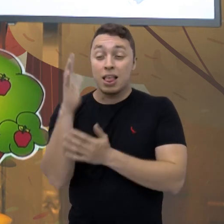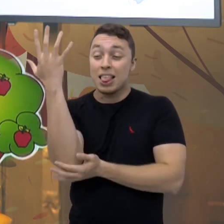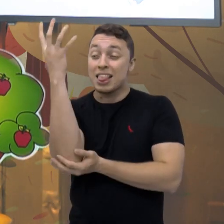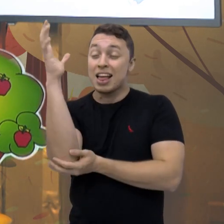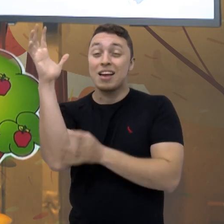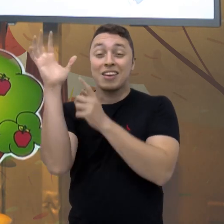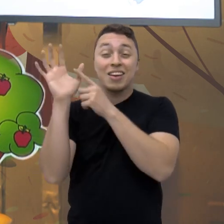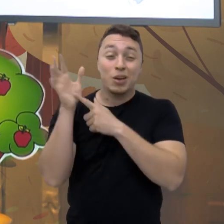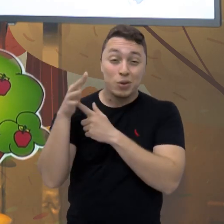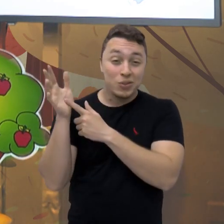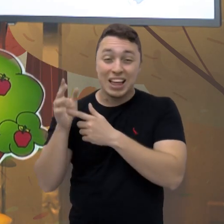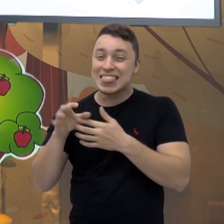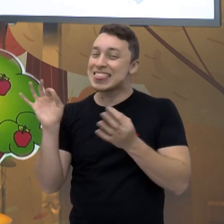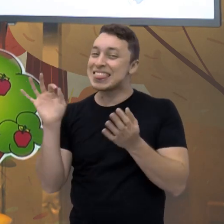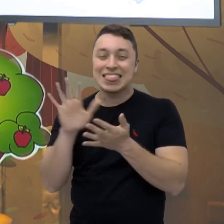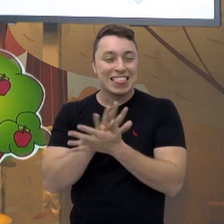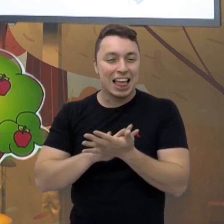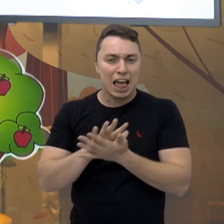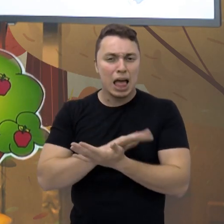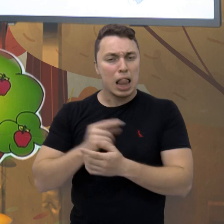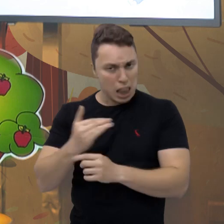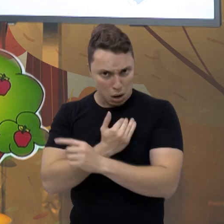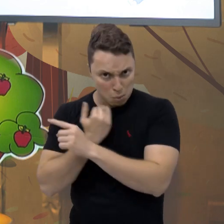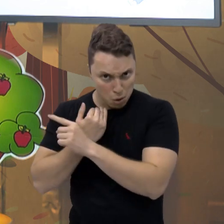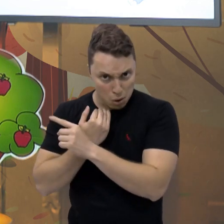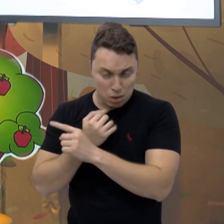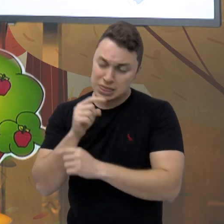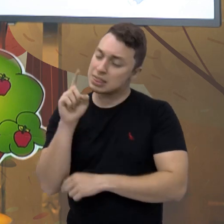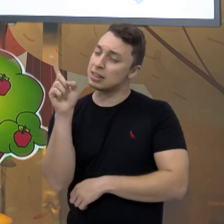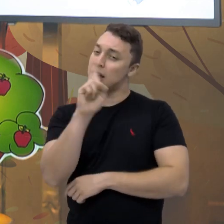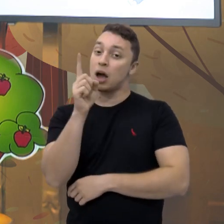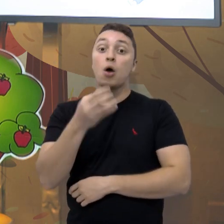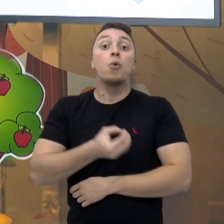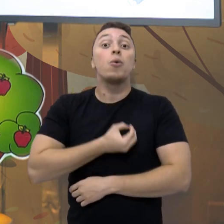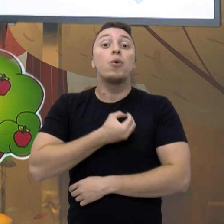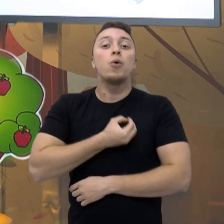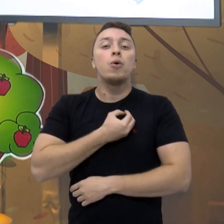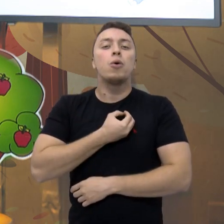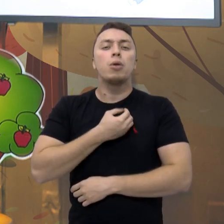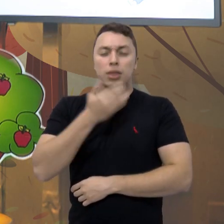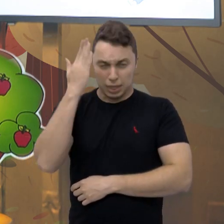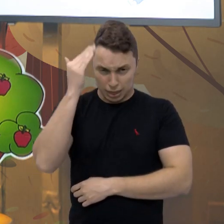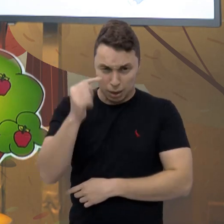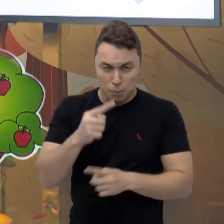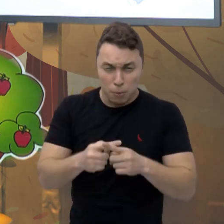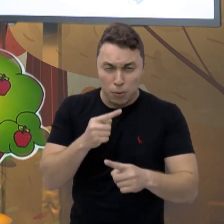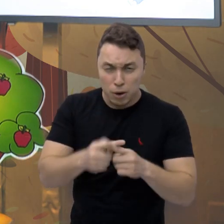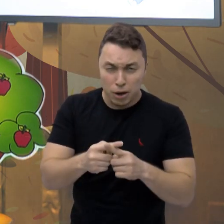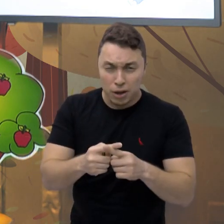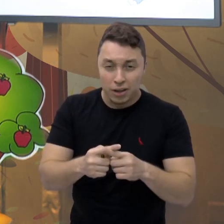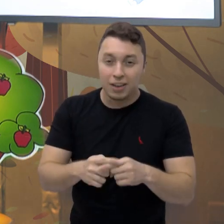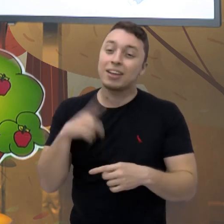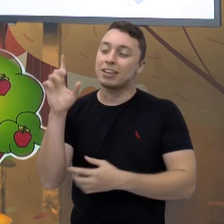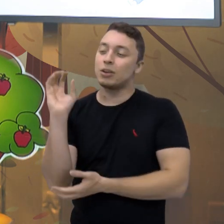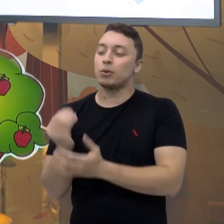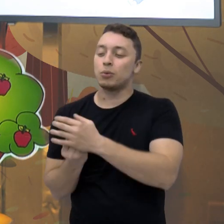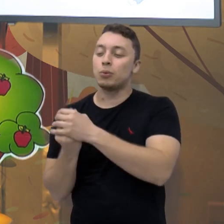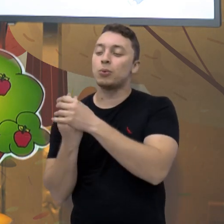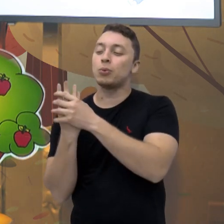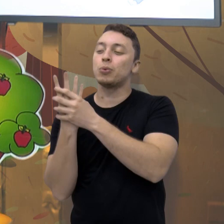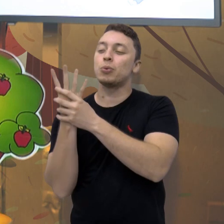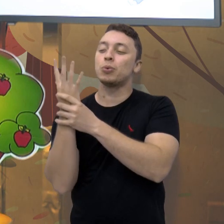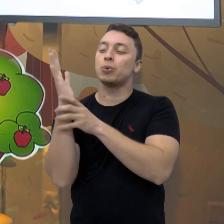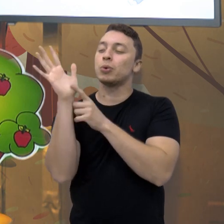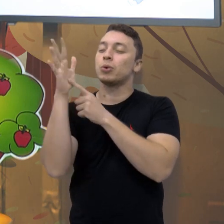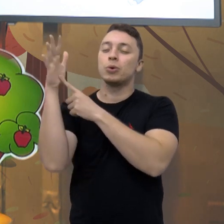ela não morreu não, ela está lá viva. Sabe por quê? Porque ela vai renovar as suas folhinhas e as folhas vão nascer agora,